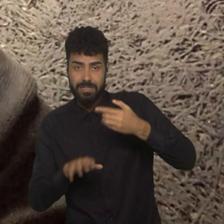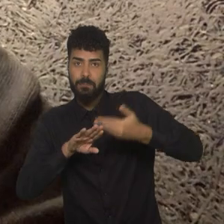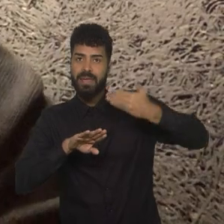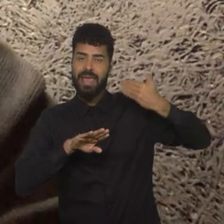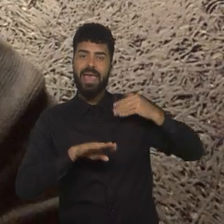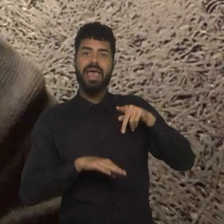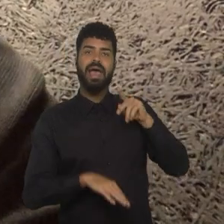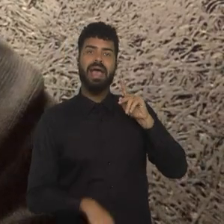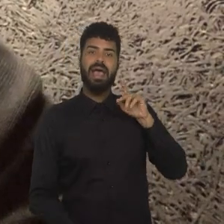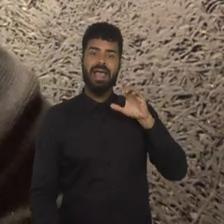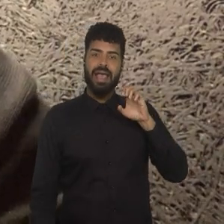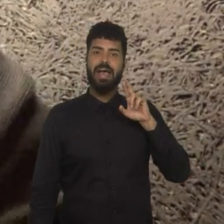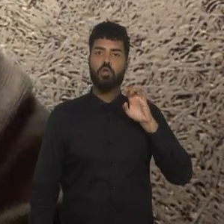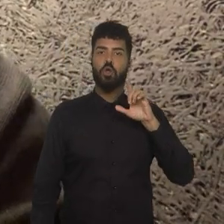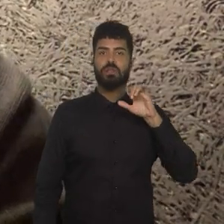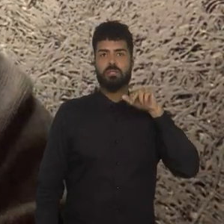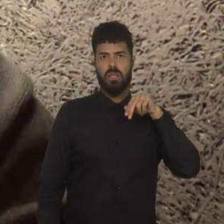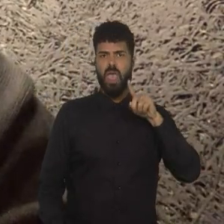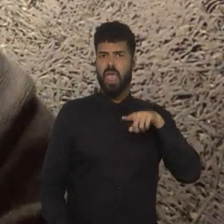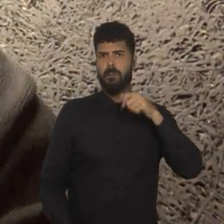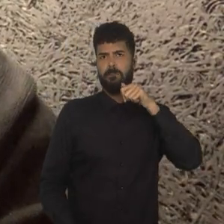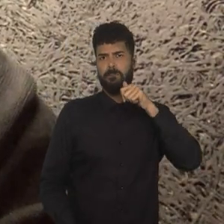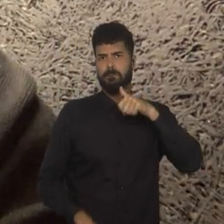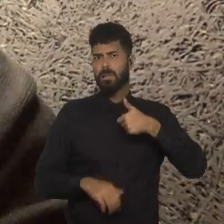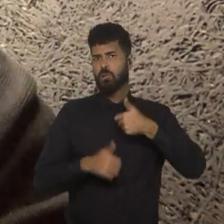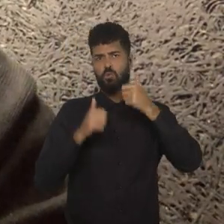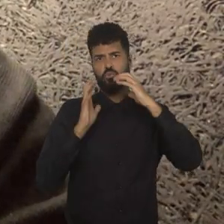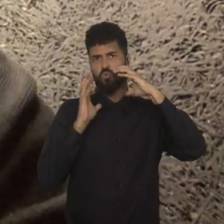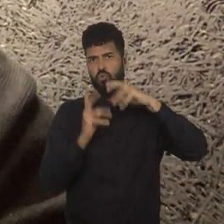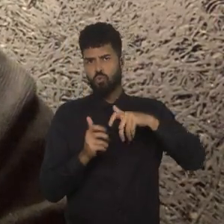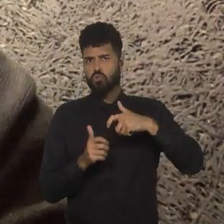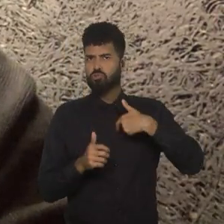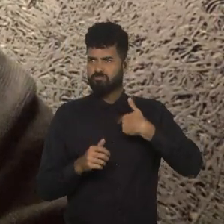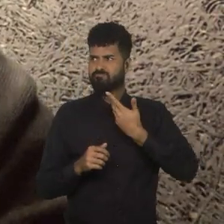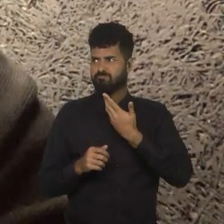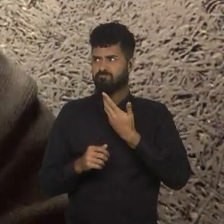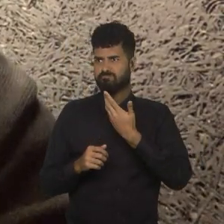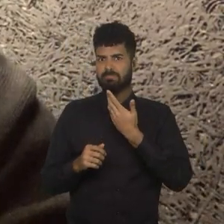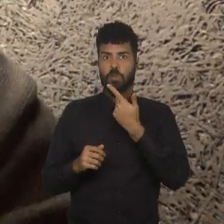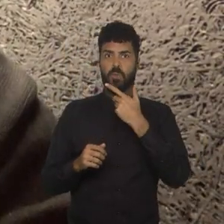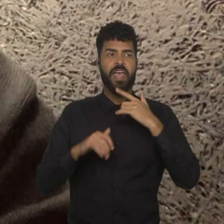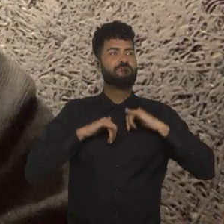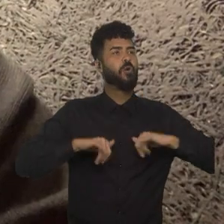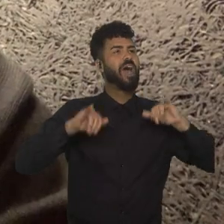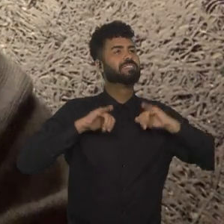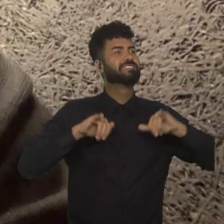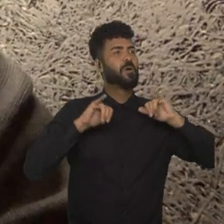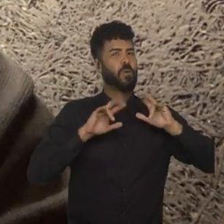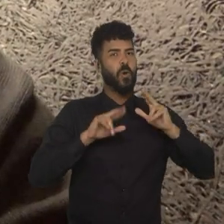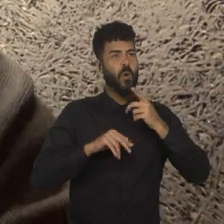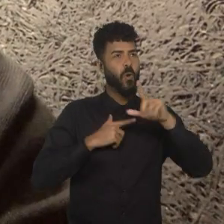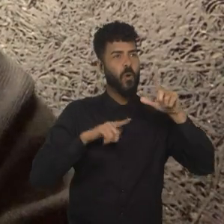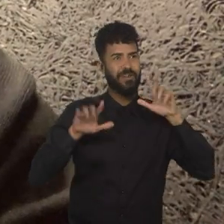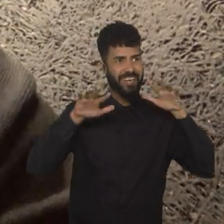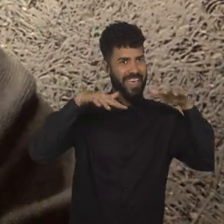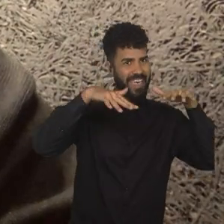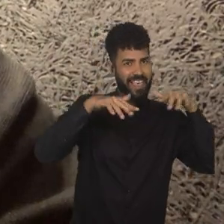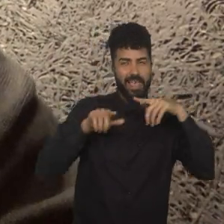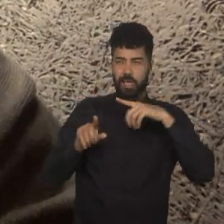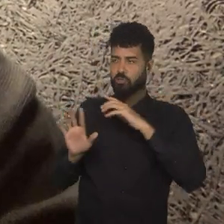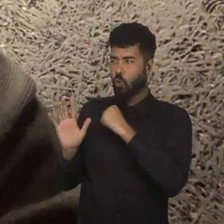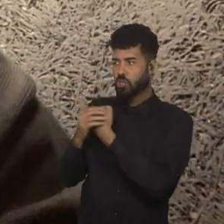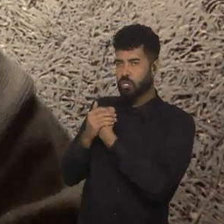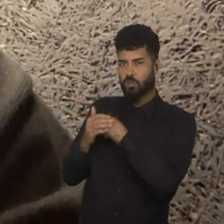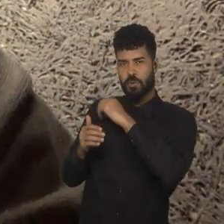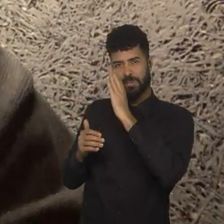a Keral. Keralin é hoje, pra mim, uma das melhores jogadoras do mundo, talvez não tenha o mesmo cartaz que outras, estão em maior evidência, talvez, no futebol